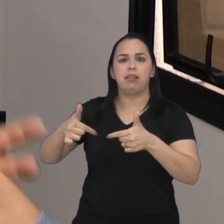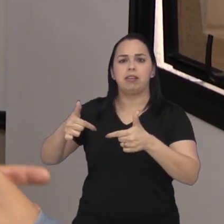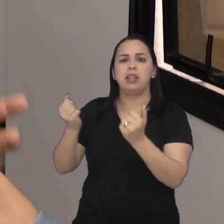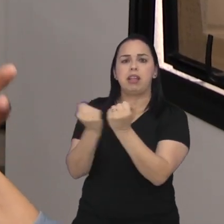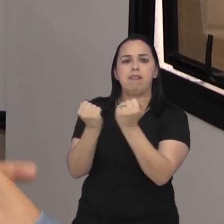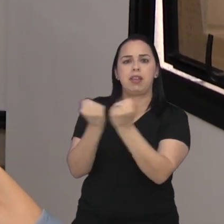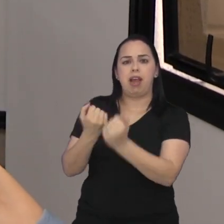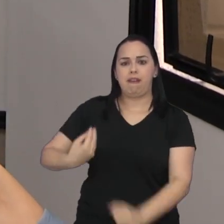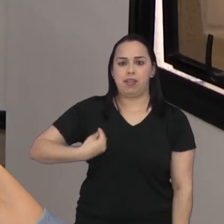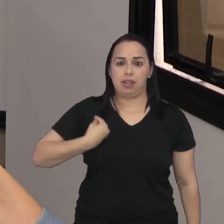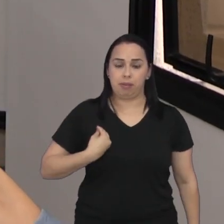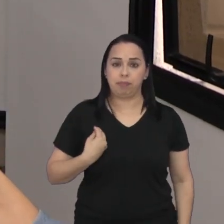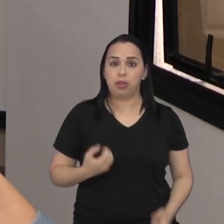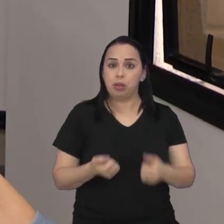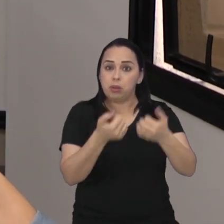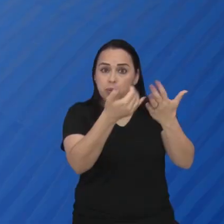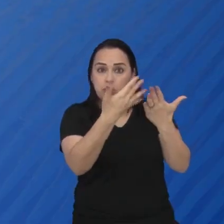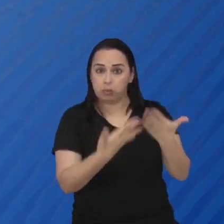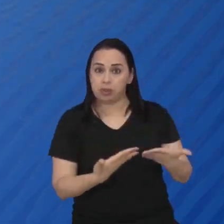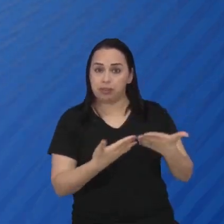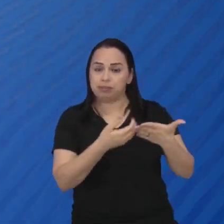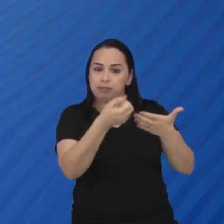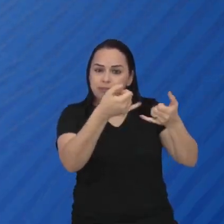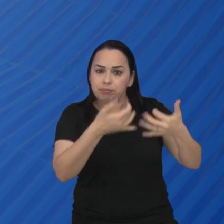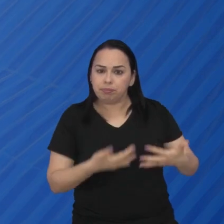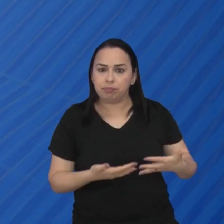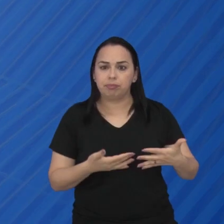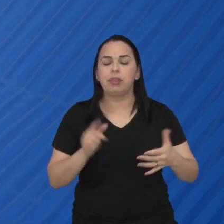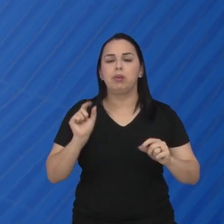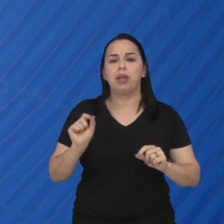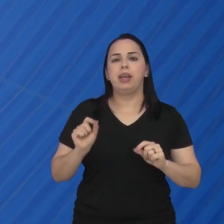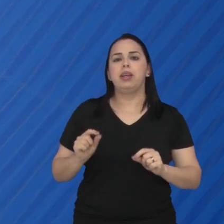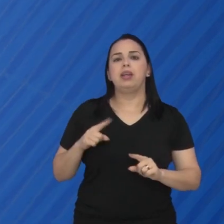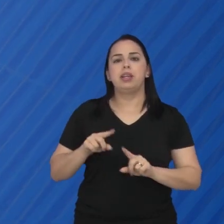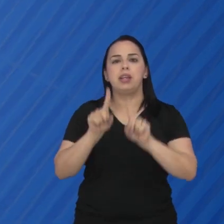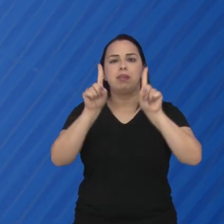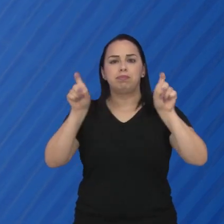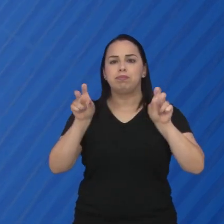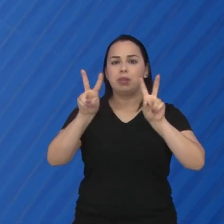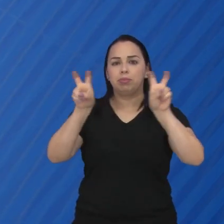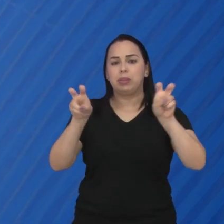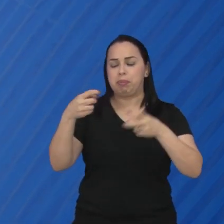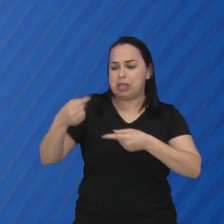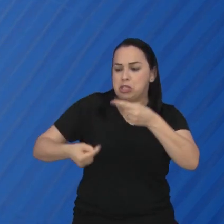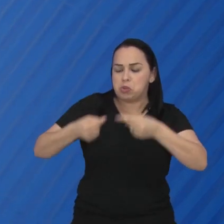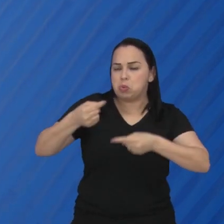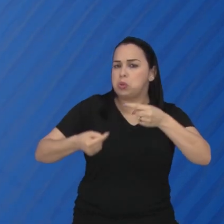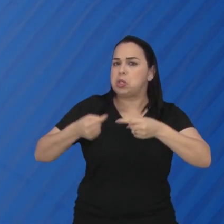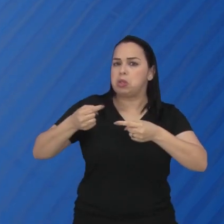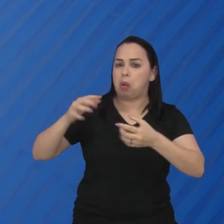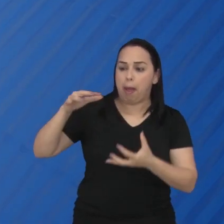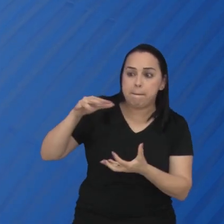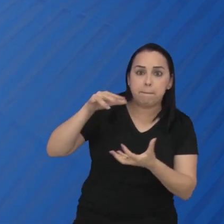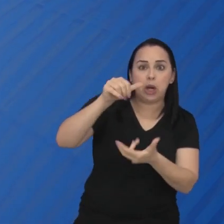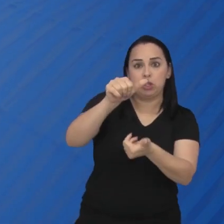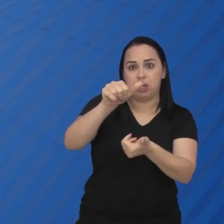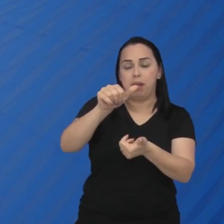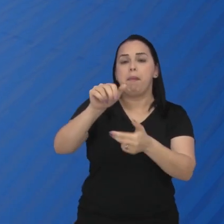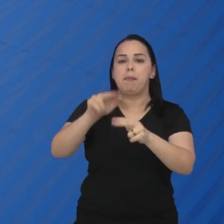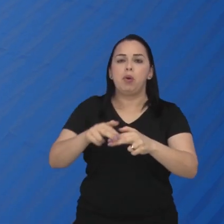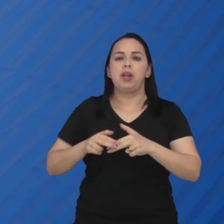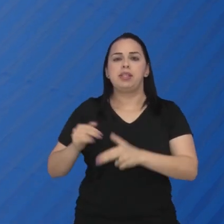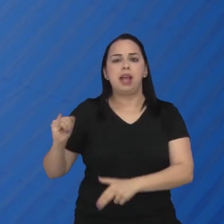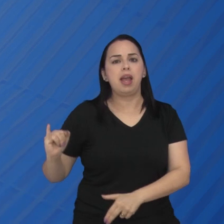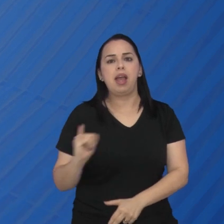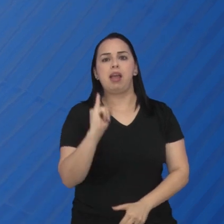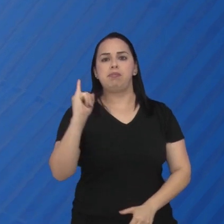grande frente parlamentar em defesa da vida no texto o requerimento afirma que a discussão sobre o aborto se tornou mundial